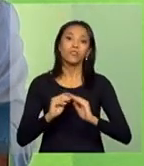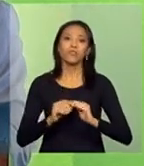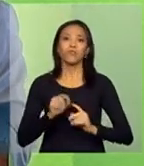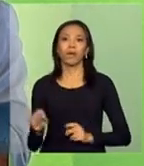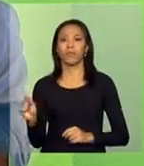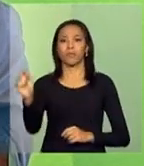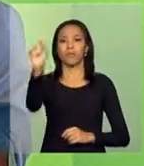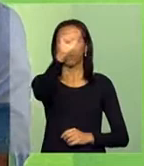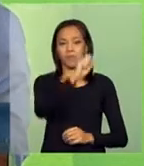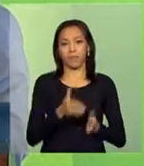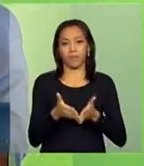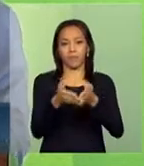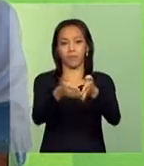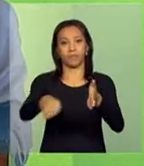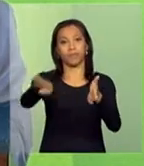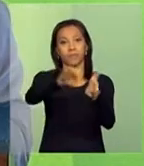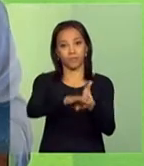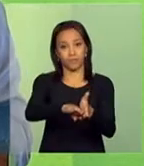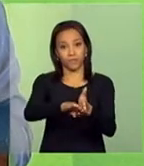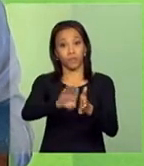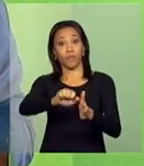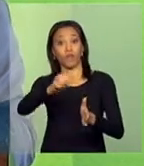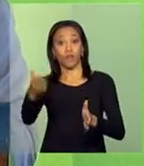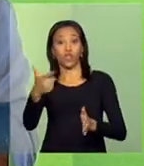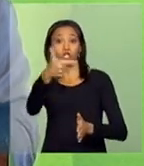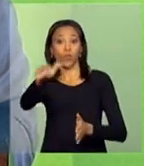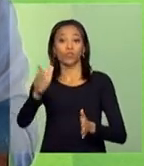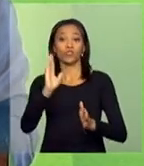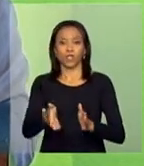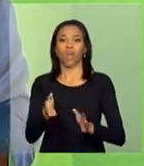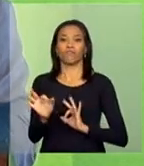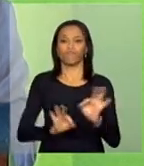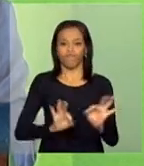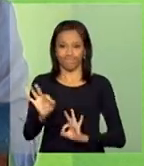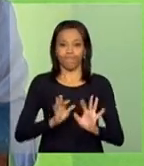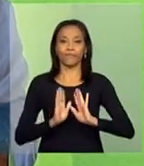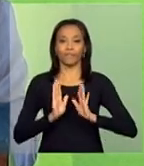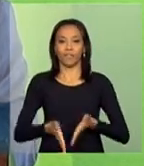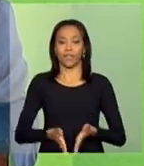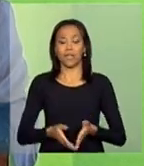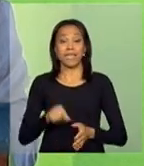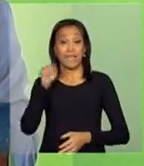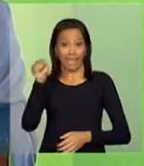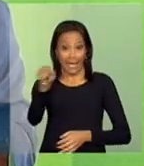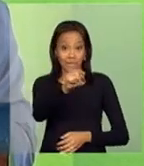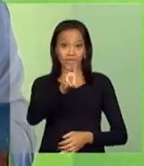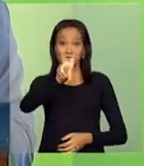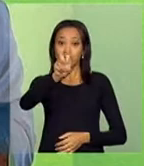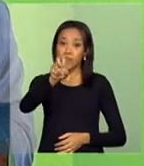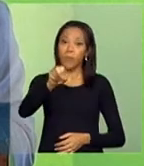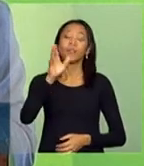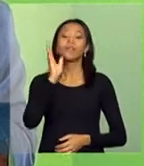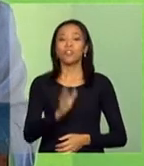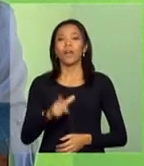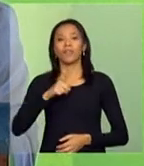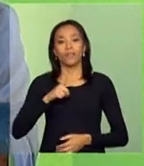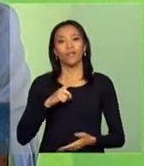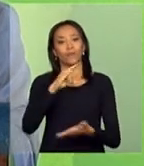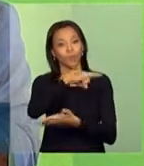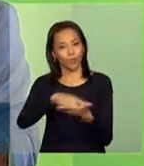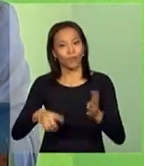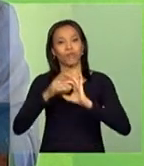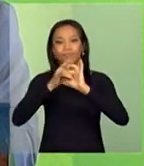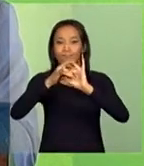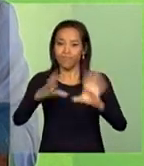portuários fora dos portos organizados. Desses, 50 já atendem os requisitos de comprovação do direito de